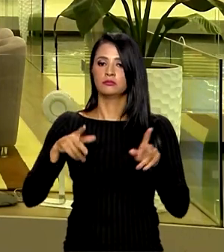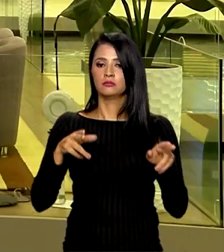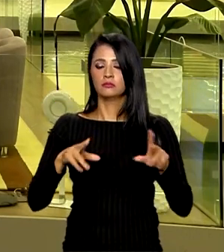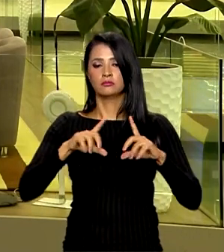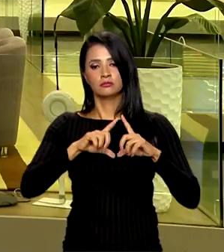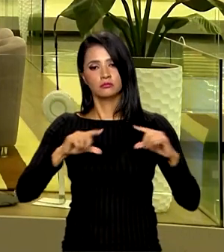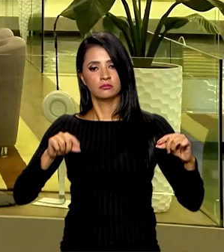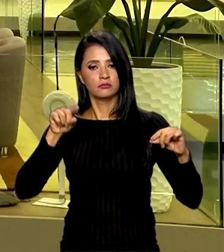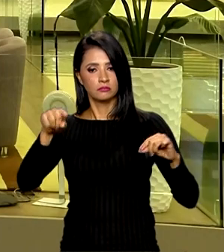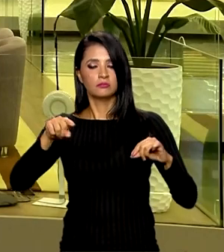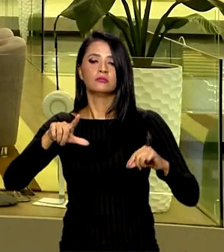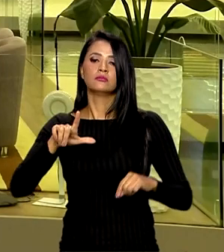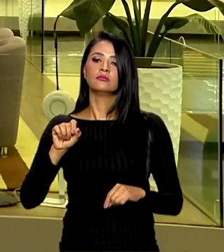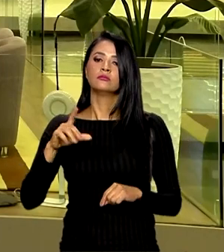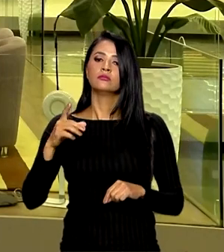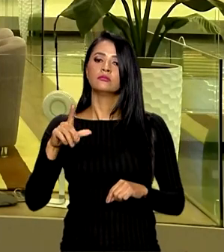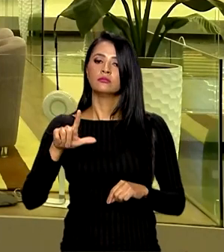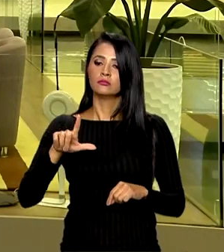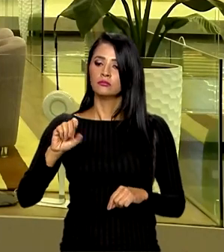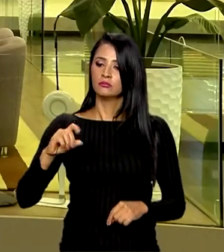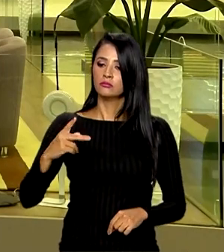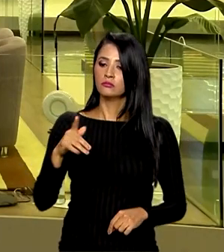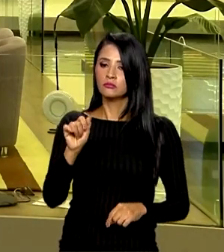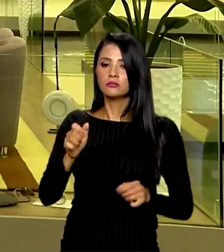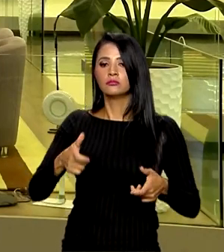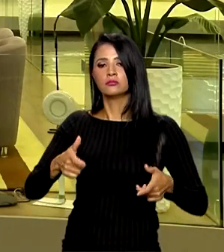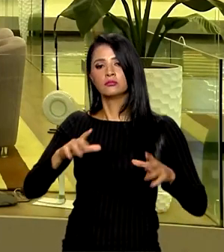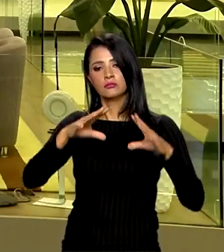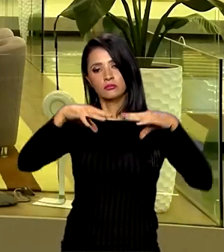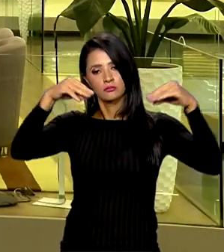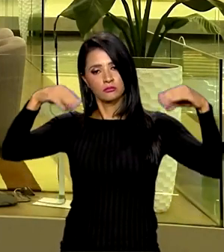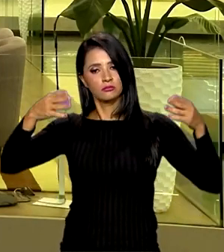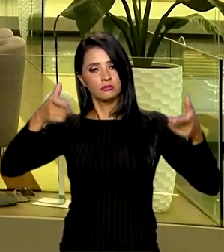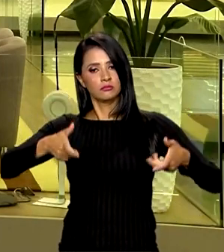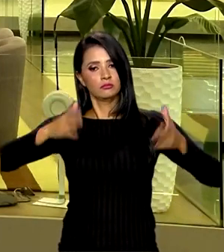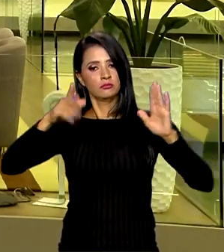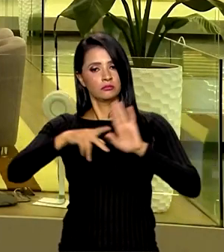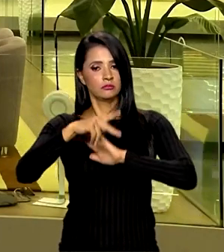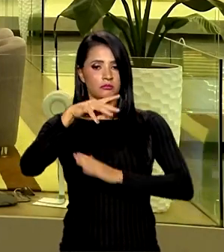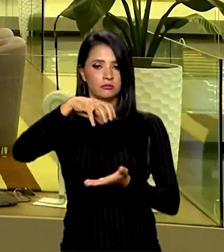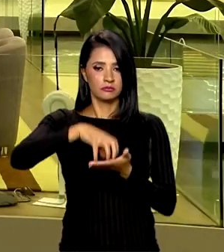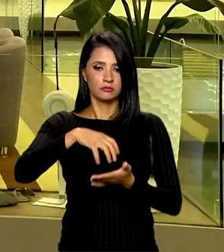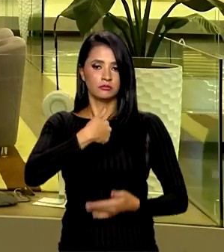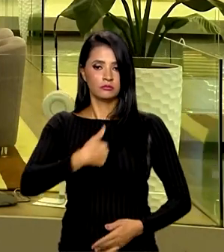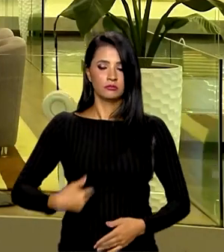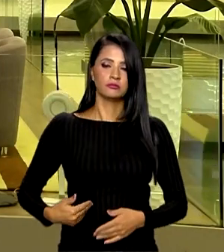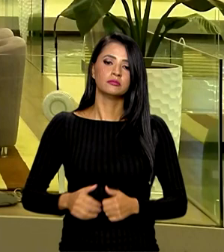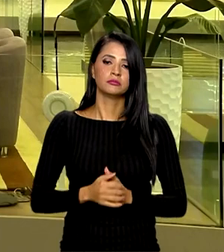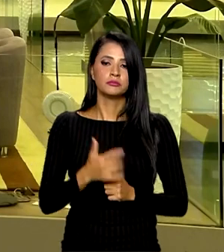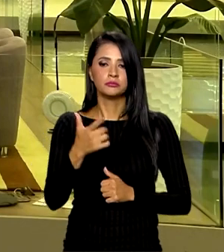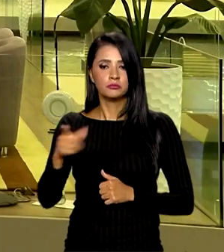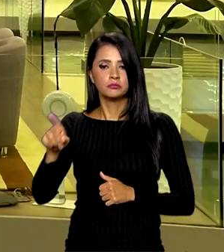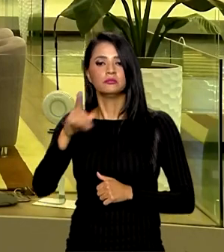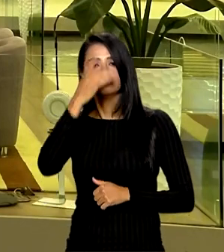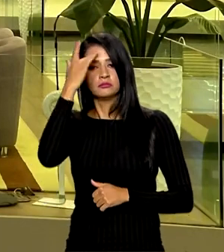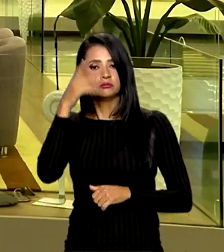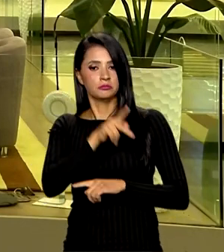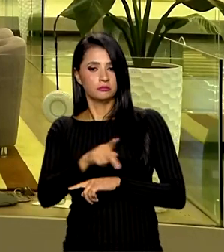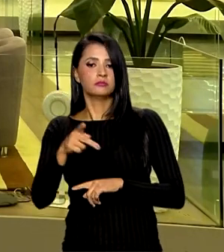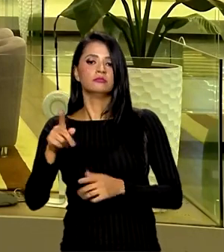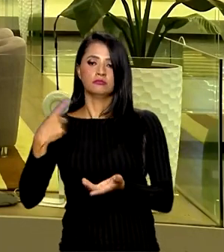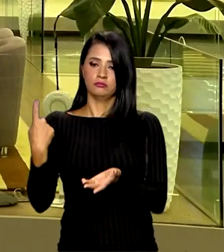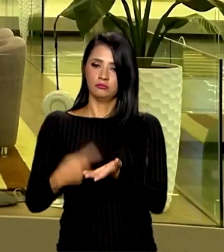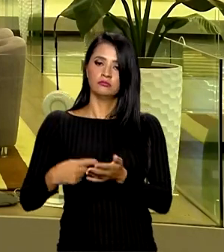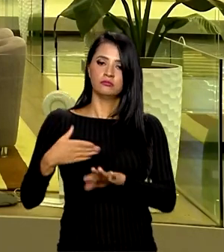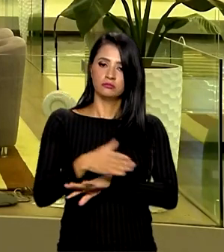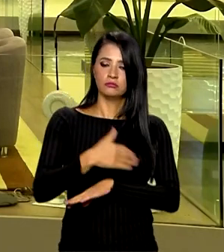no Palácio Lopes, sede do poder executivo. Além do presidente Lula, outros chefes de Estado confirmaram presença, como